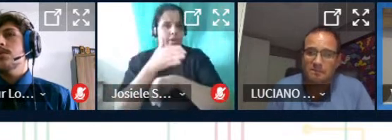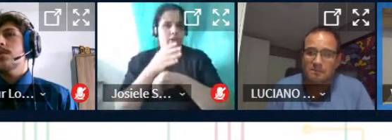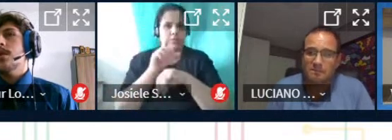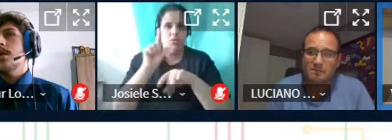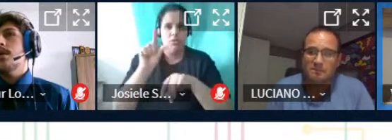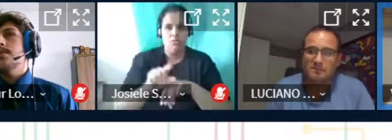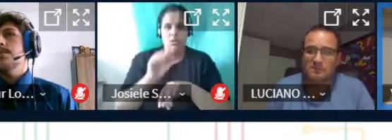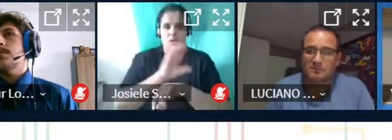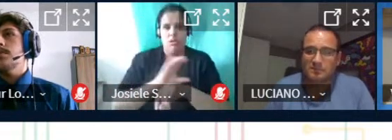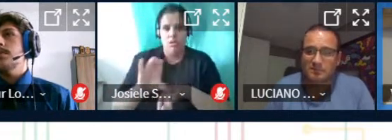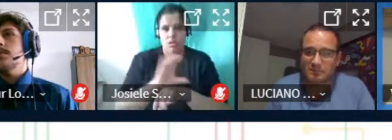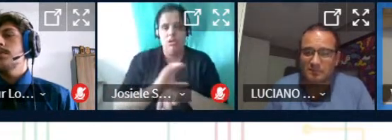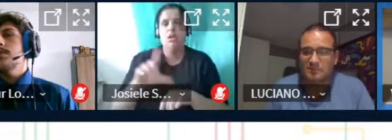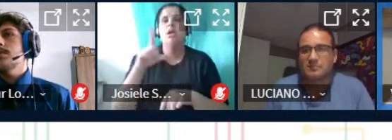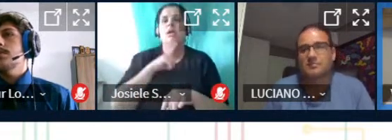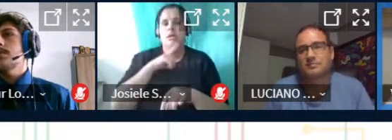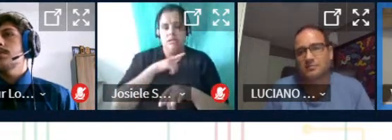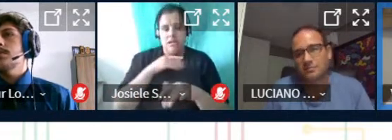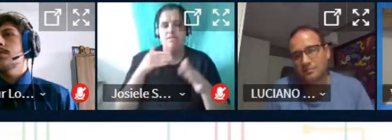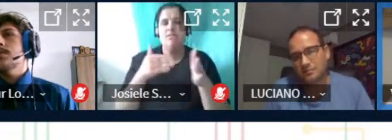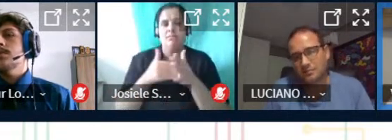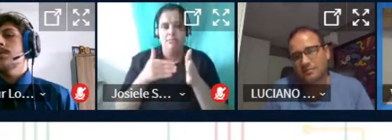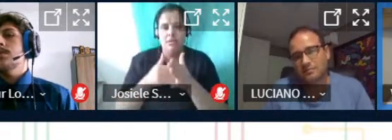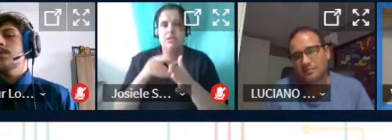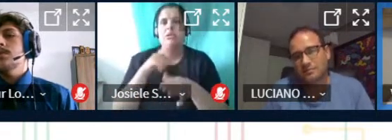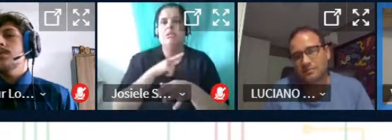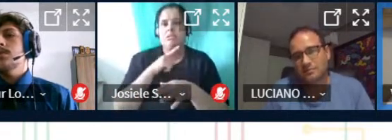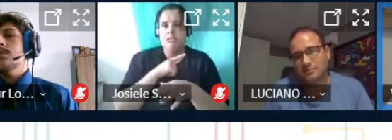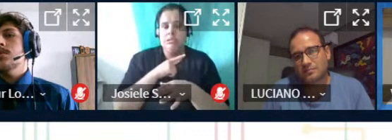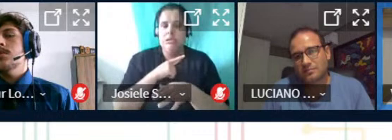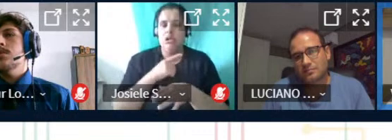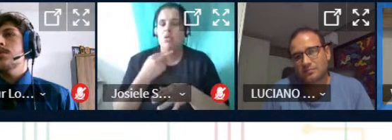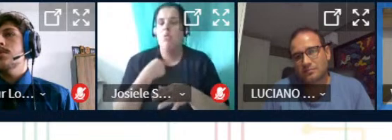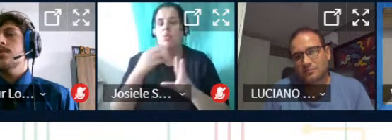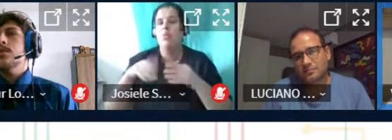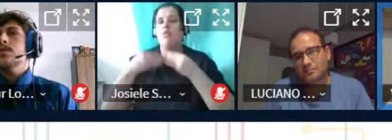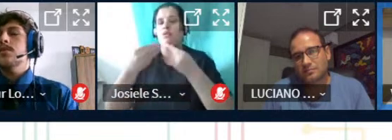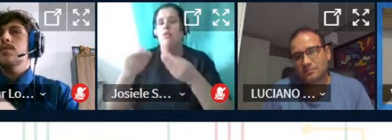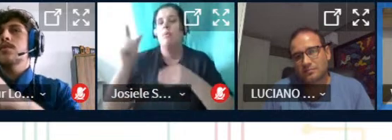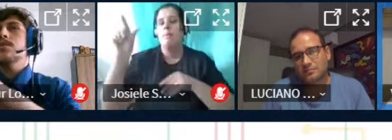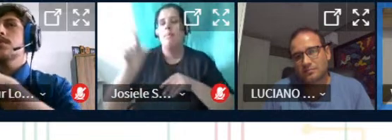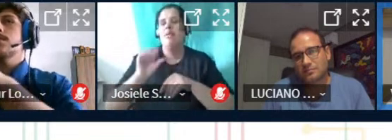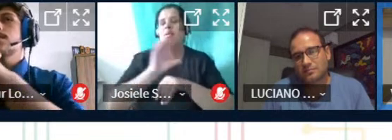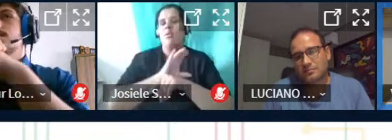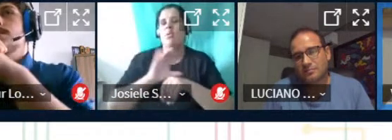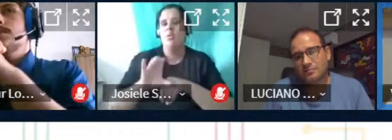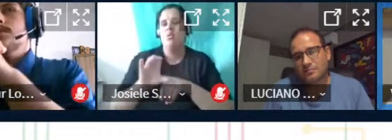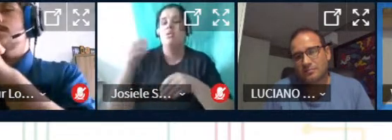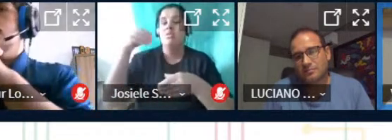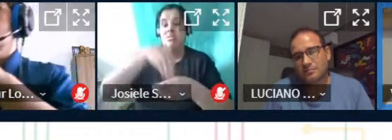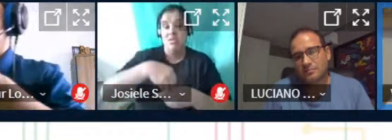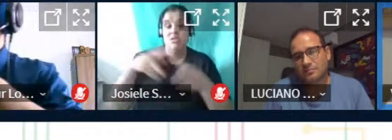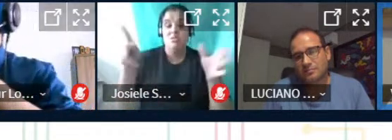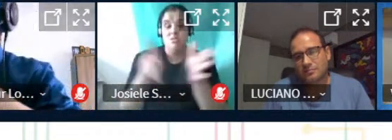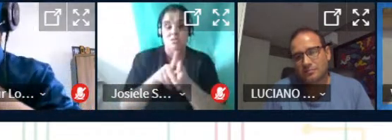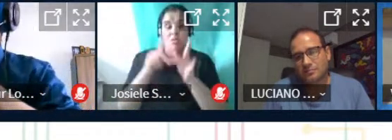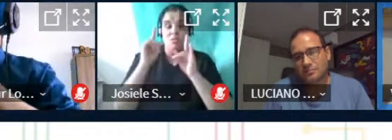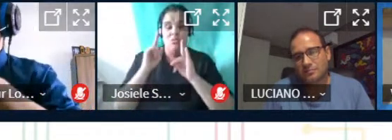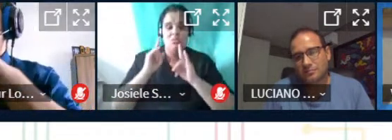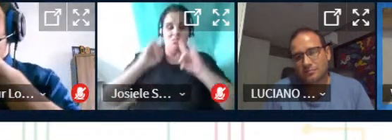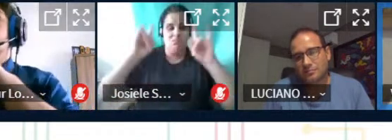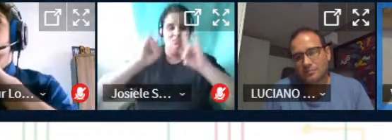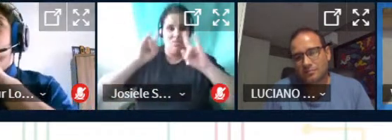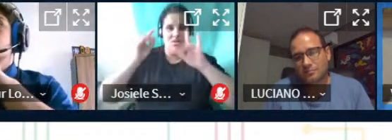acabou que a gente teve as nossas limitações né que a gente não pôde oferecer os minicursos como a gente gostaria dentro do IFE mas a gente acabou